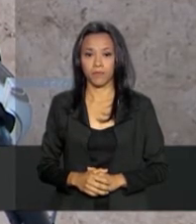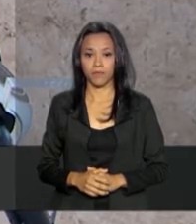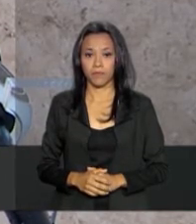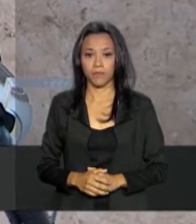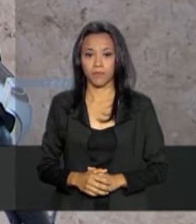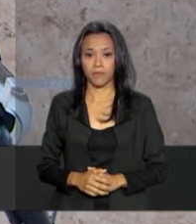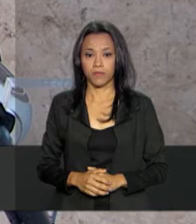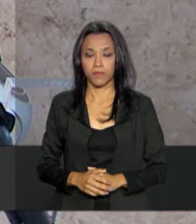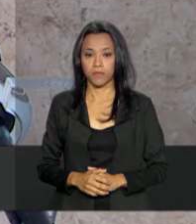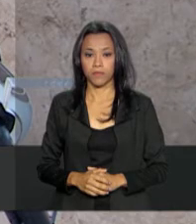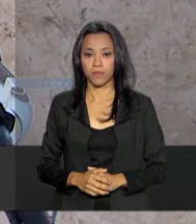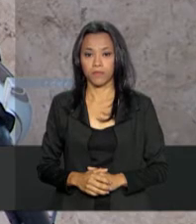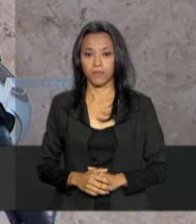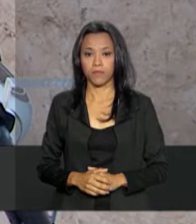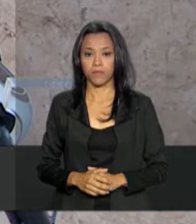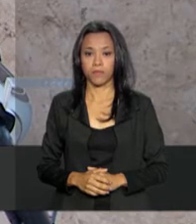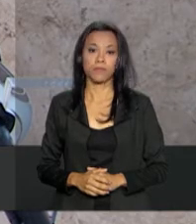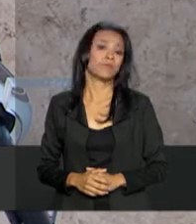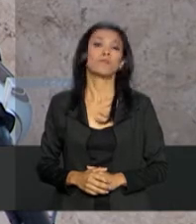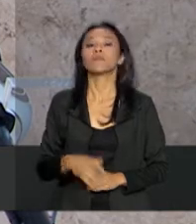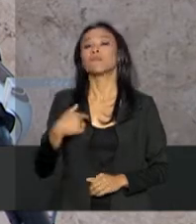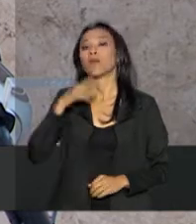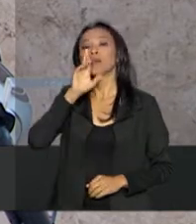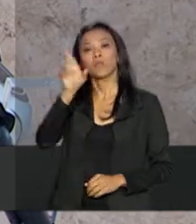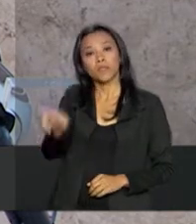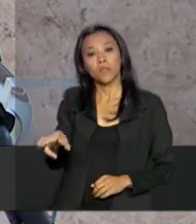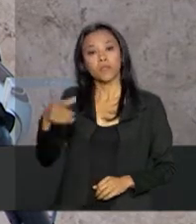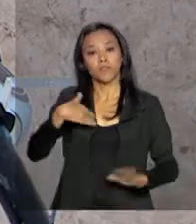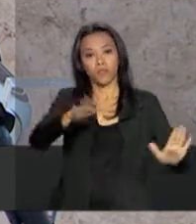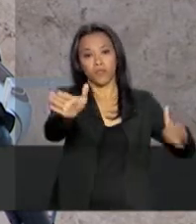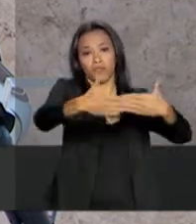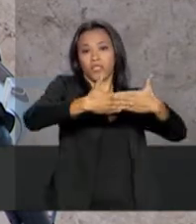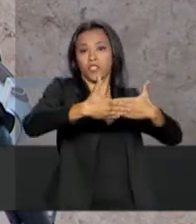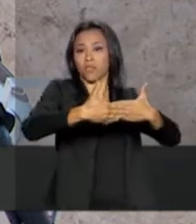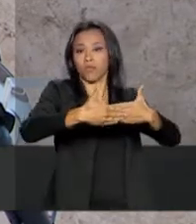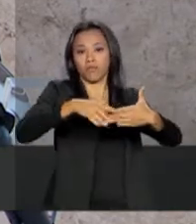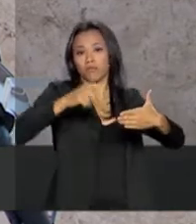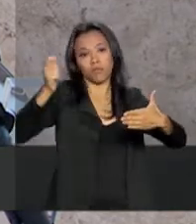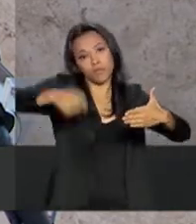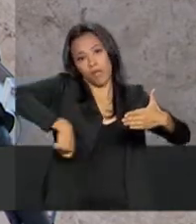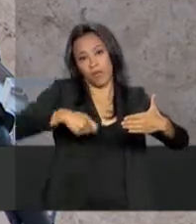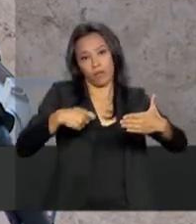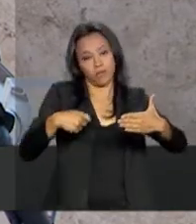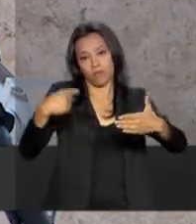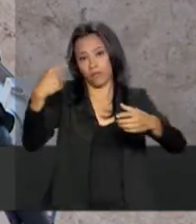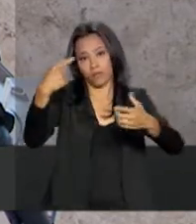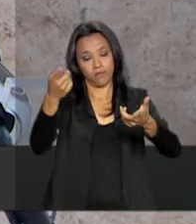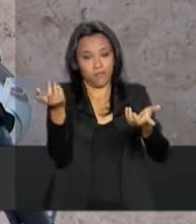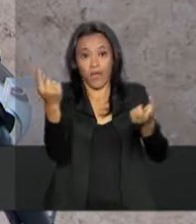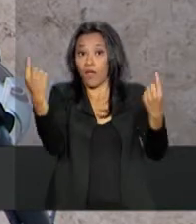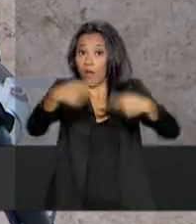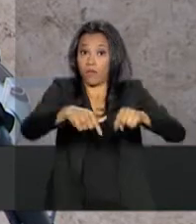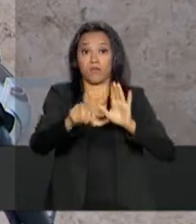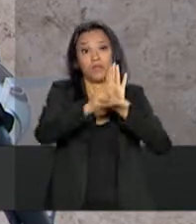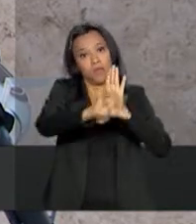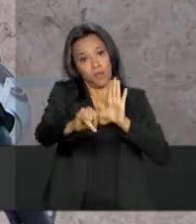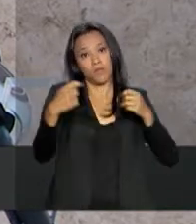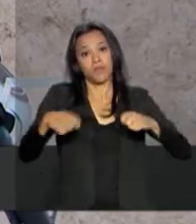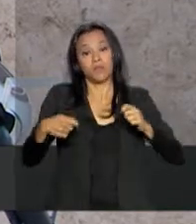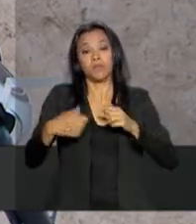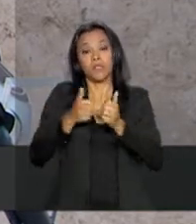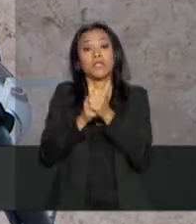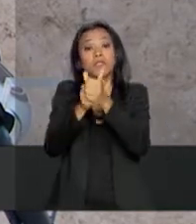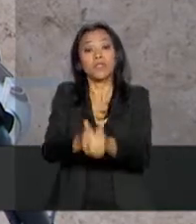contrária? Não, o fechamento da fronteira é impensável, porque é ilegal. Nós temos que cumprir a lei. A Lei Brasileira de Imigração